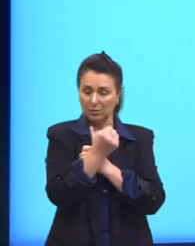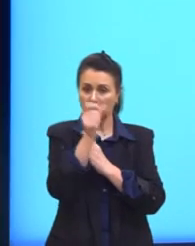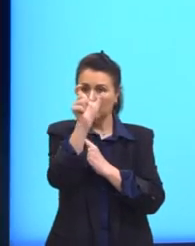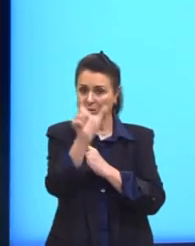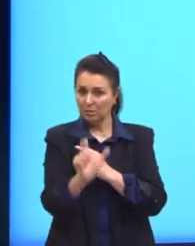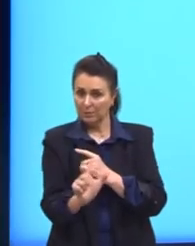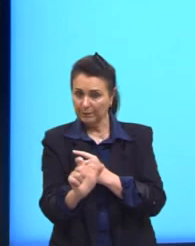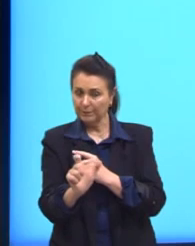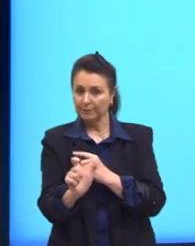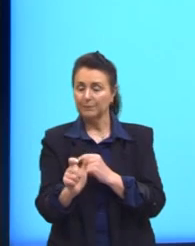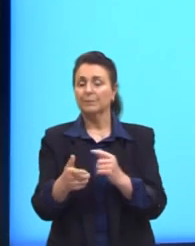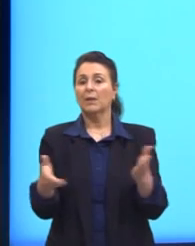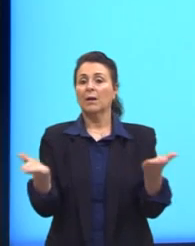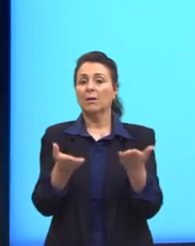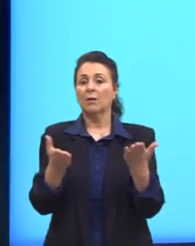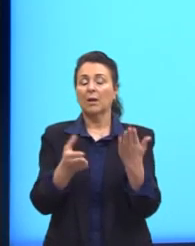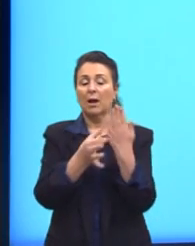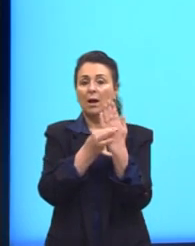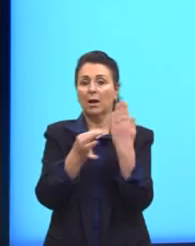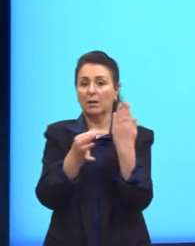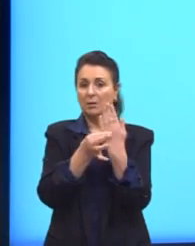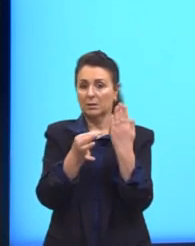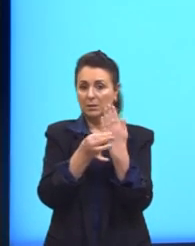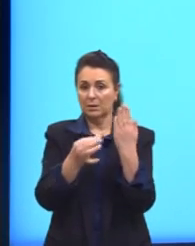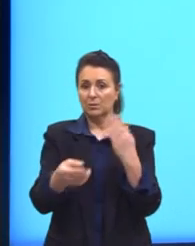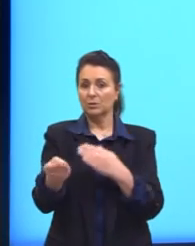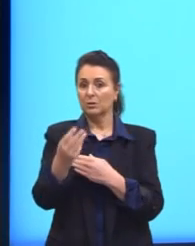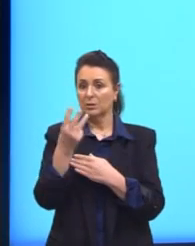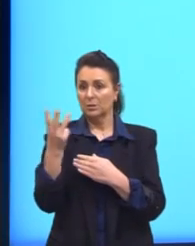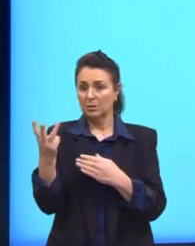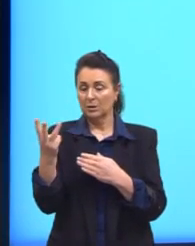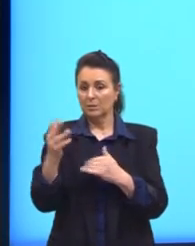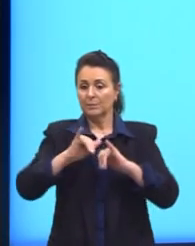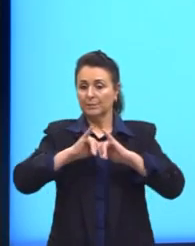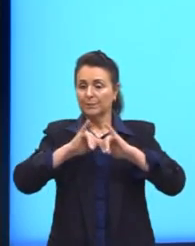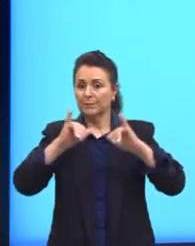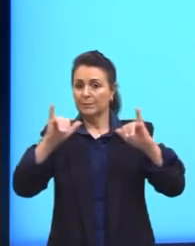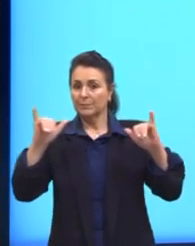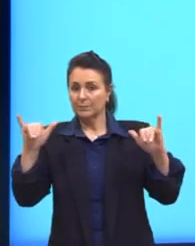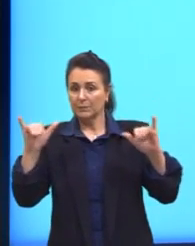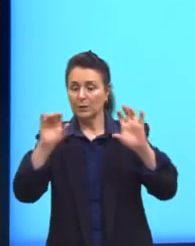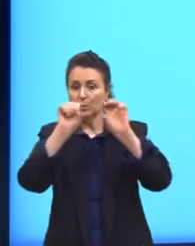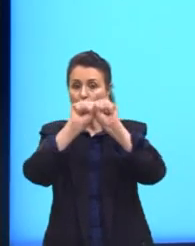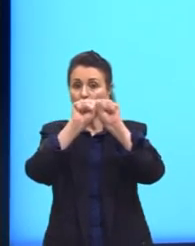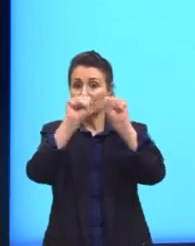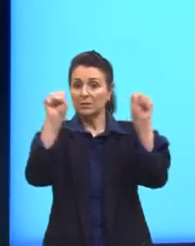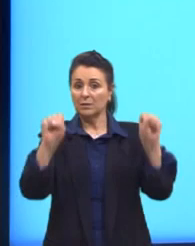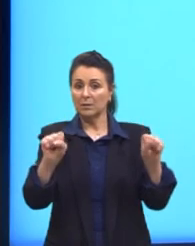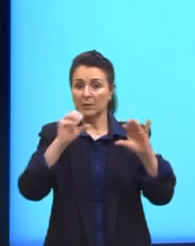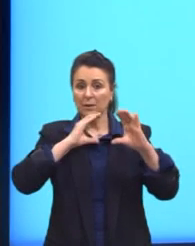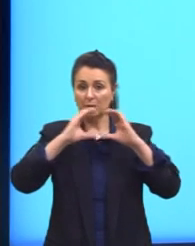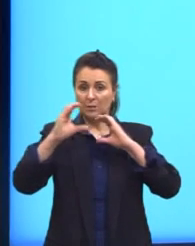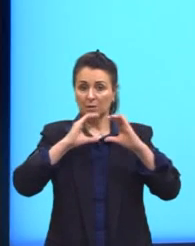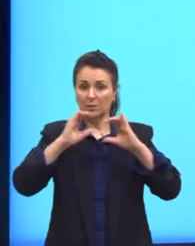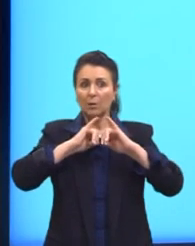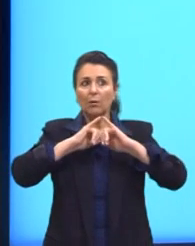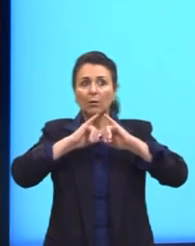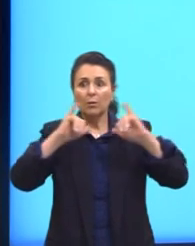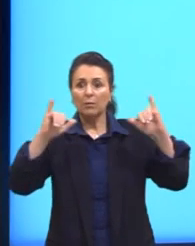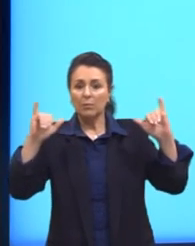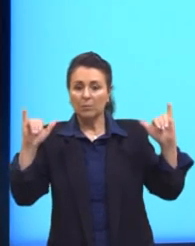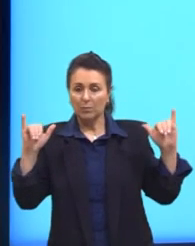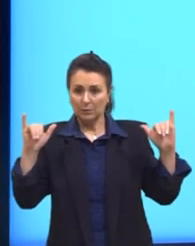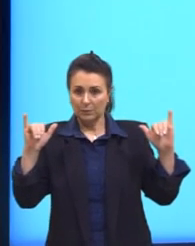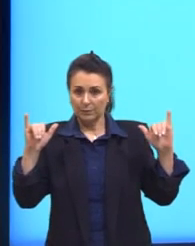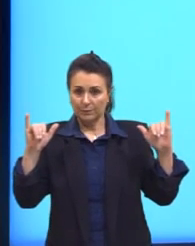Habilidade 3. Relacionar informações geradas nos sistemas de comunicação e informação considerando a